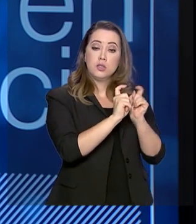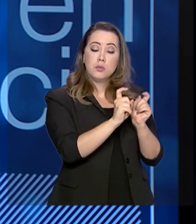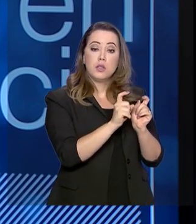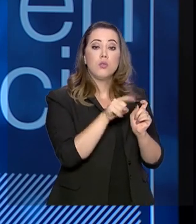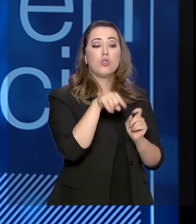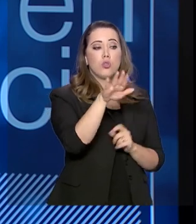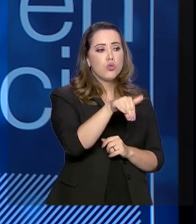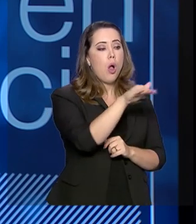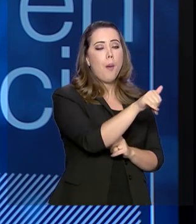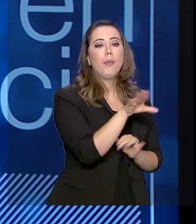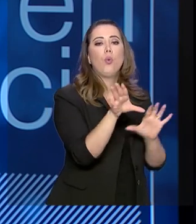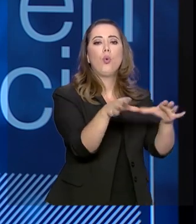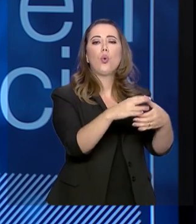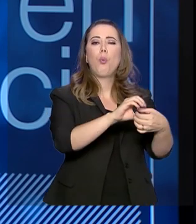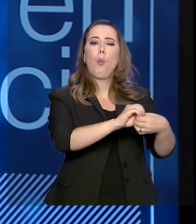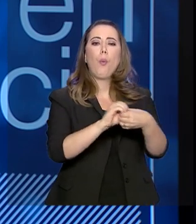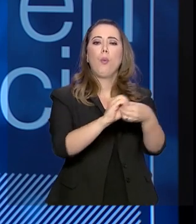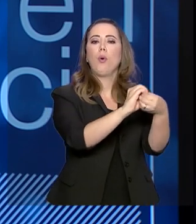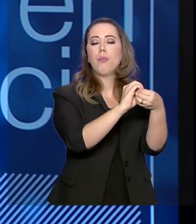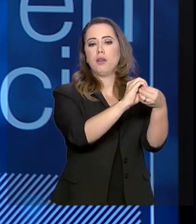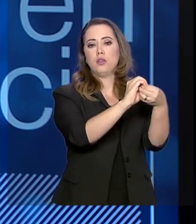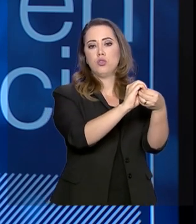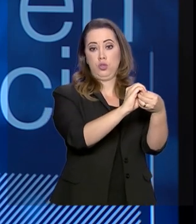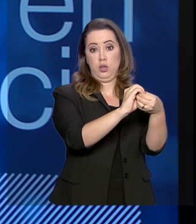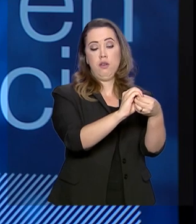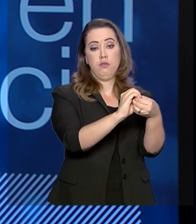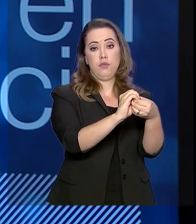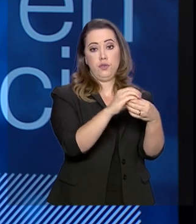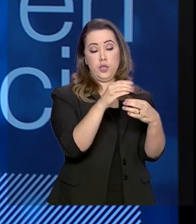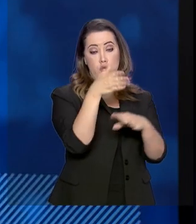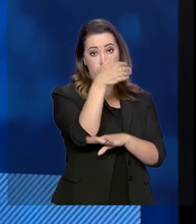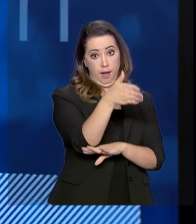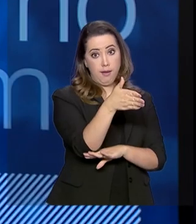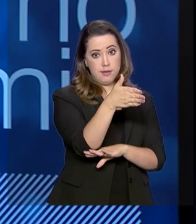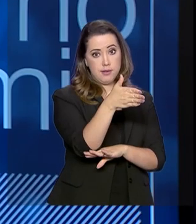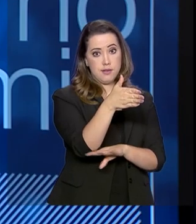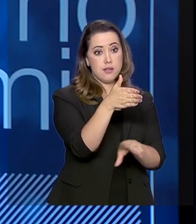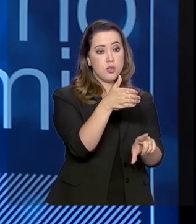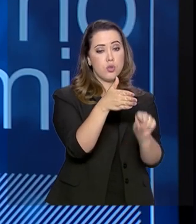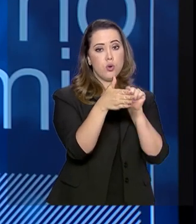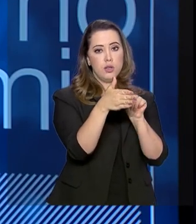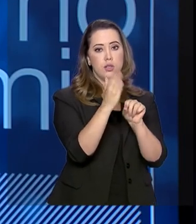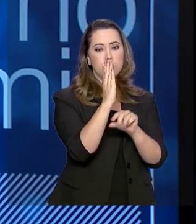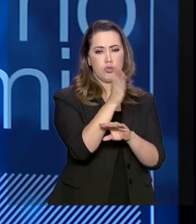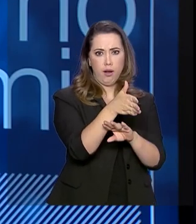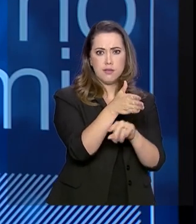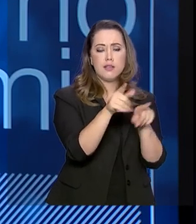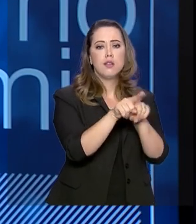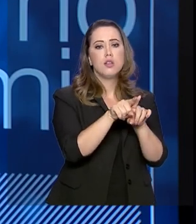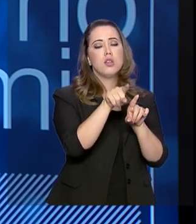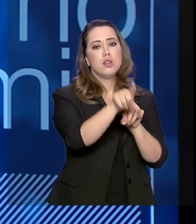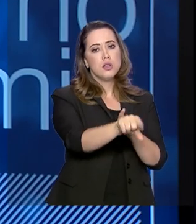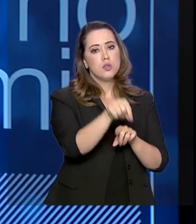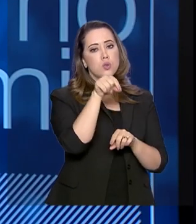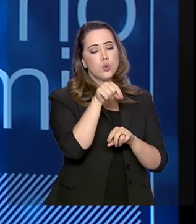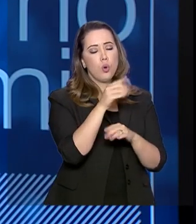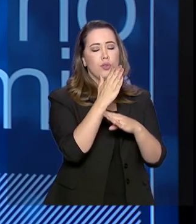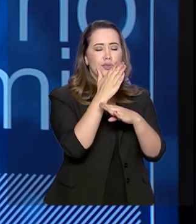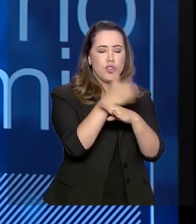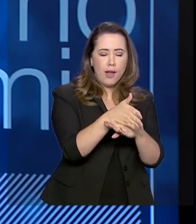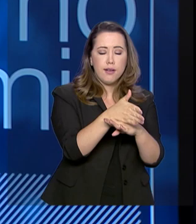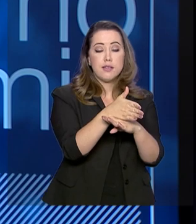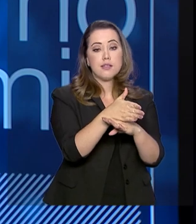credencia uma cooperativa de táxis selecionada por meio de licitação. E a própria